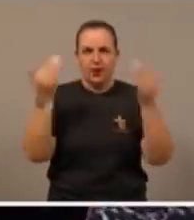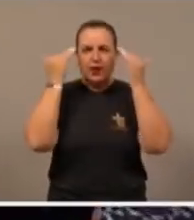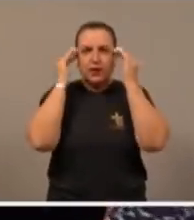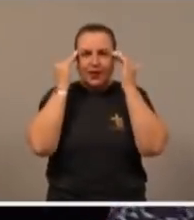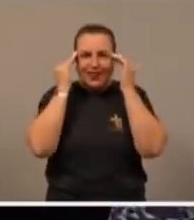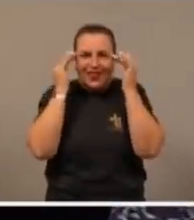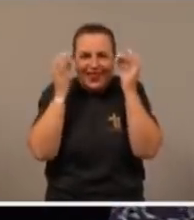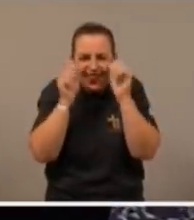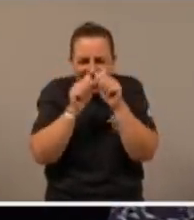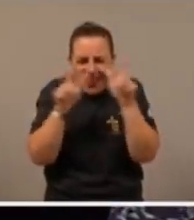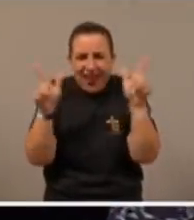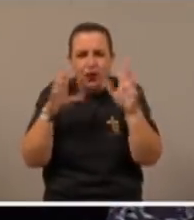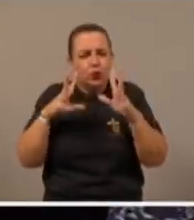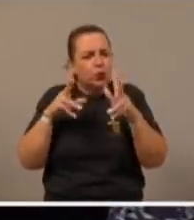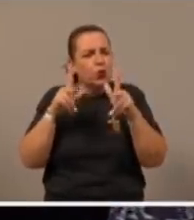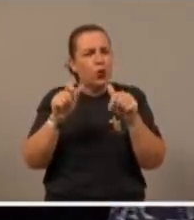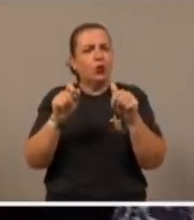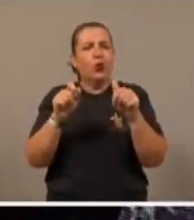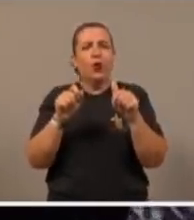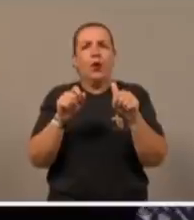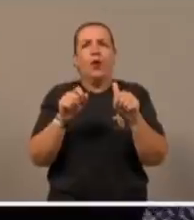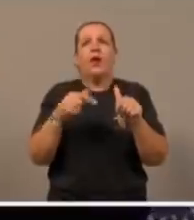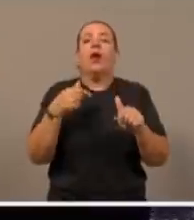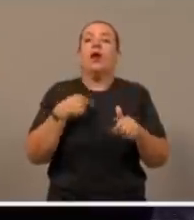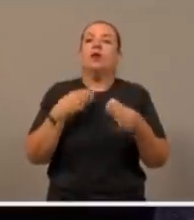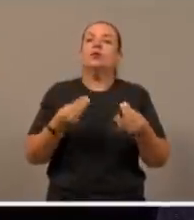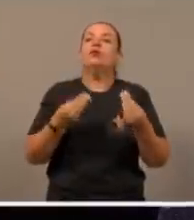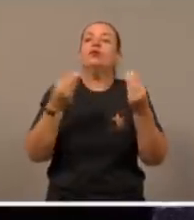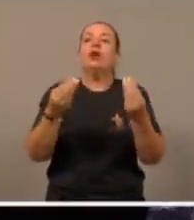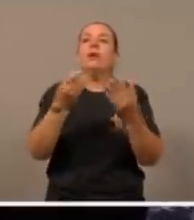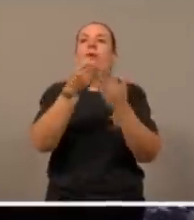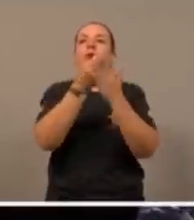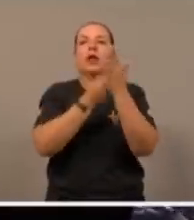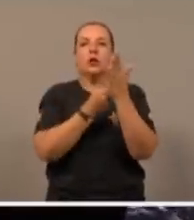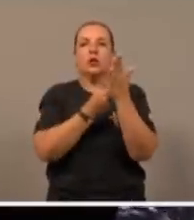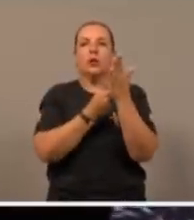aplicações de oração, eu lhes dei o texto,